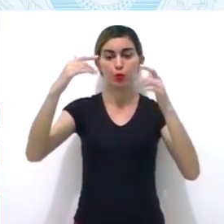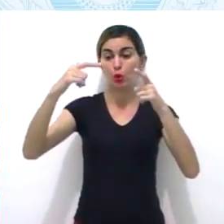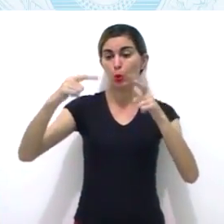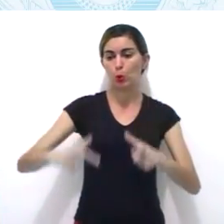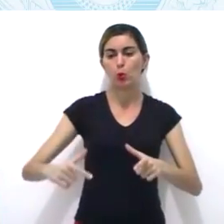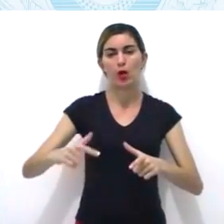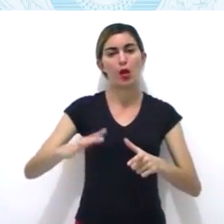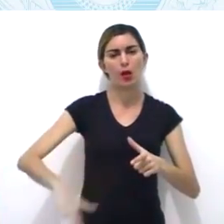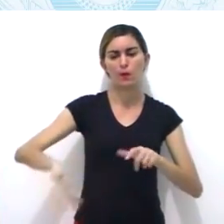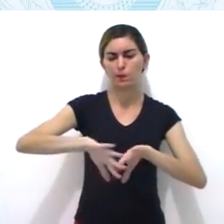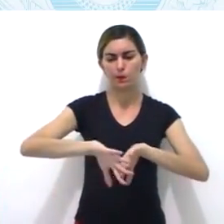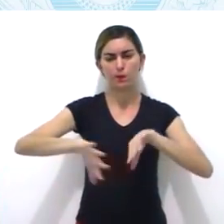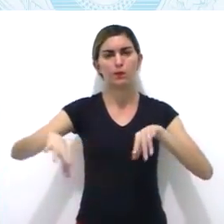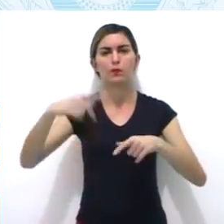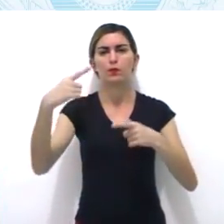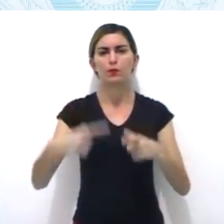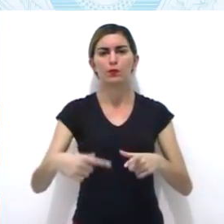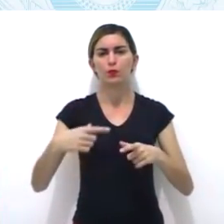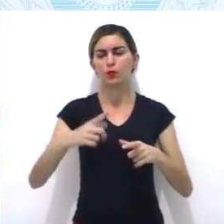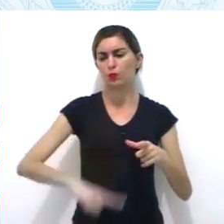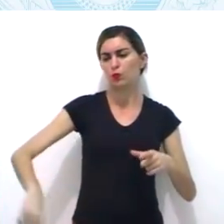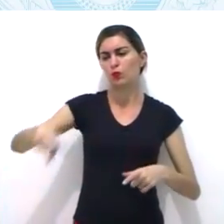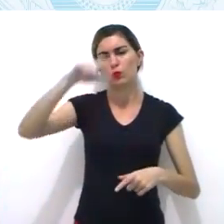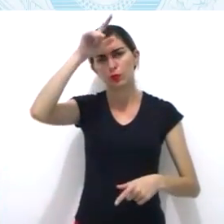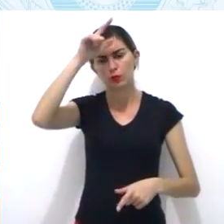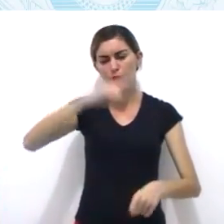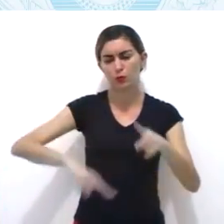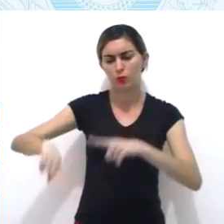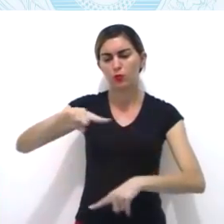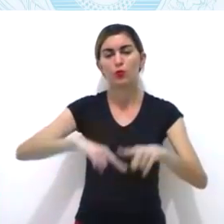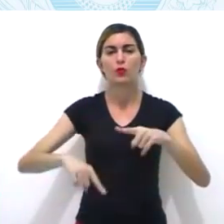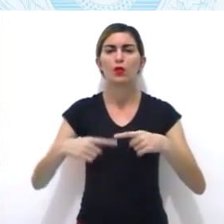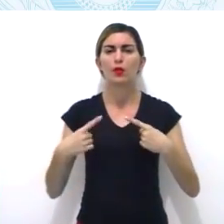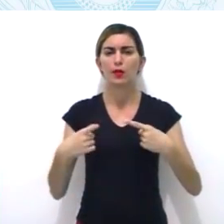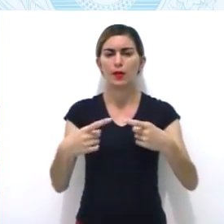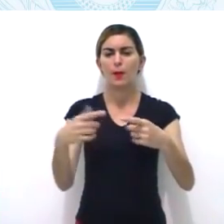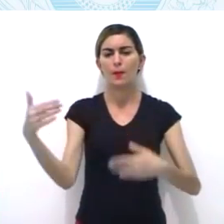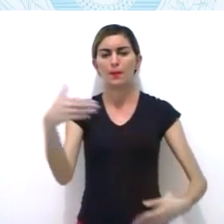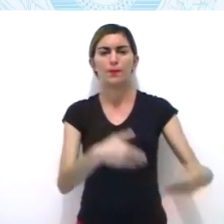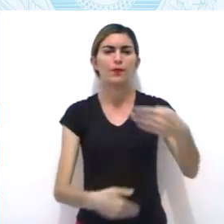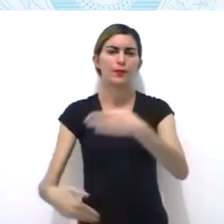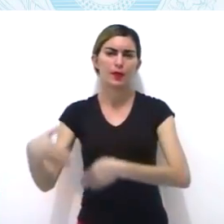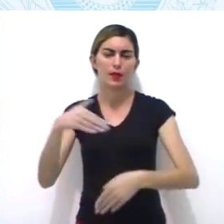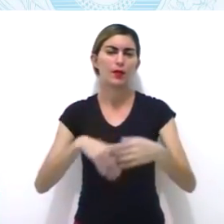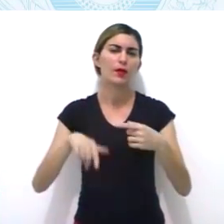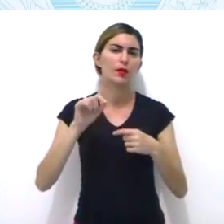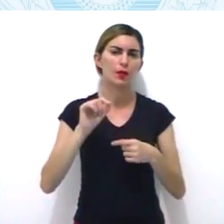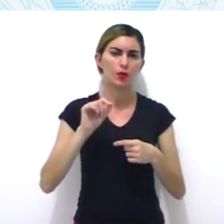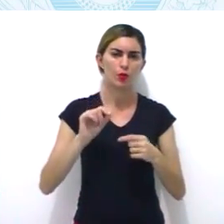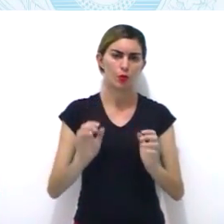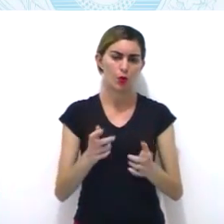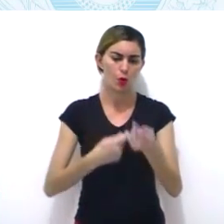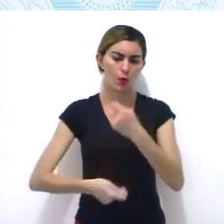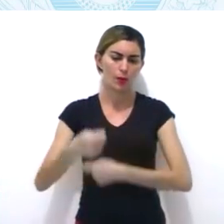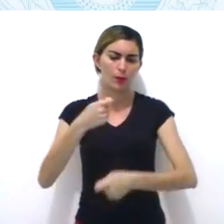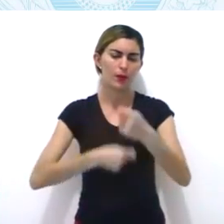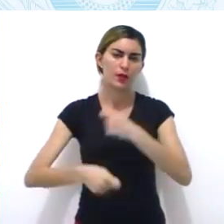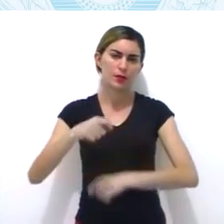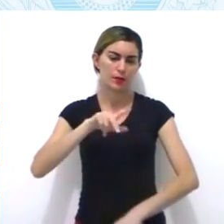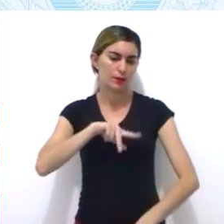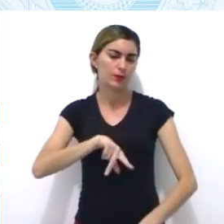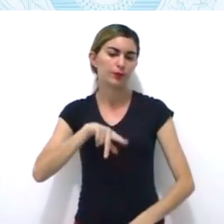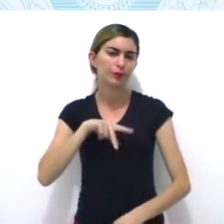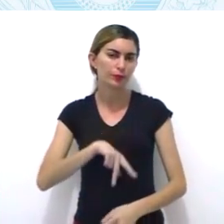comerciantes portugueses. Consequências desse conflito. Sabemos que não é um